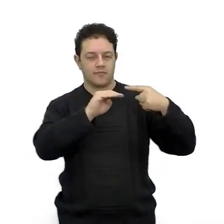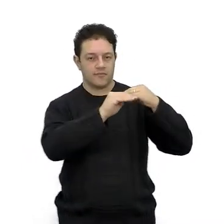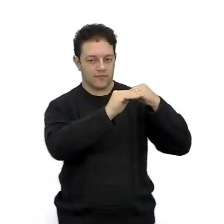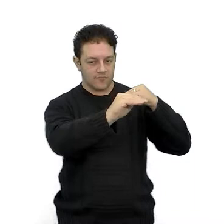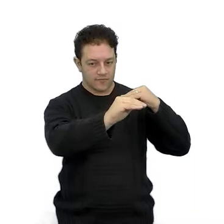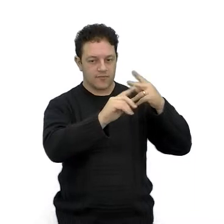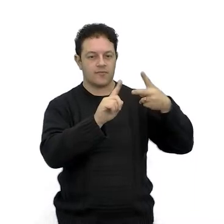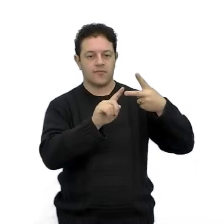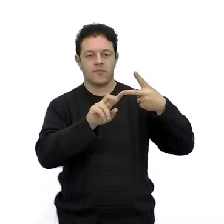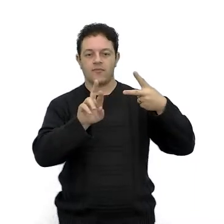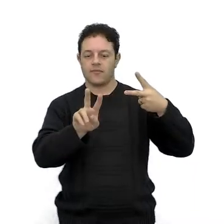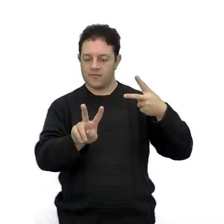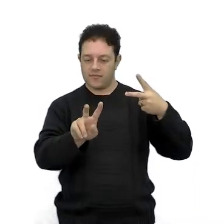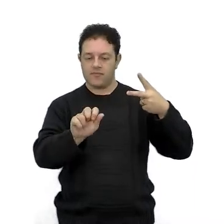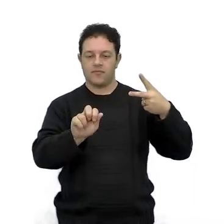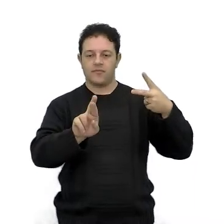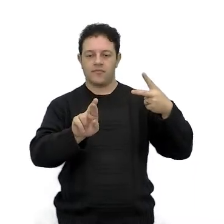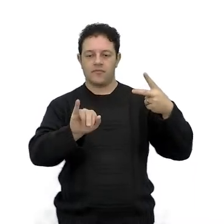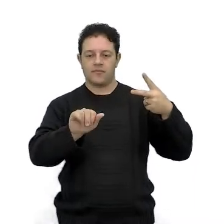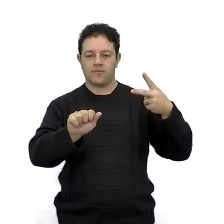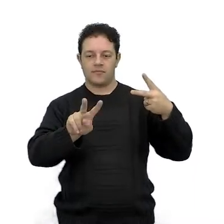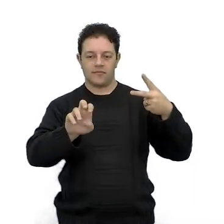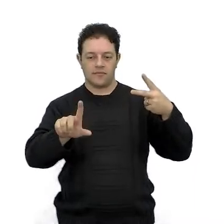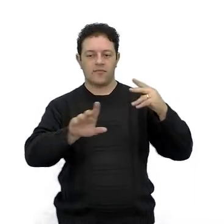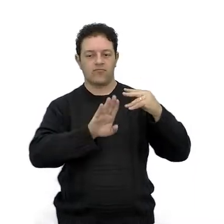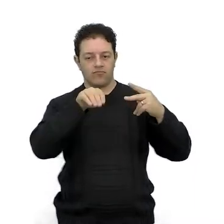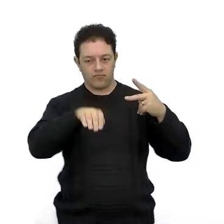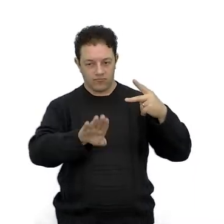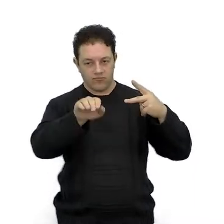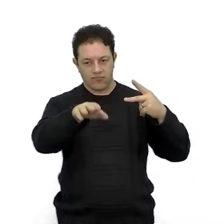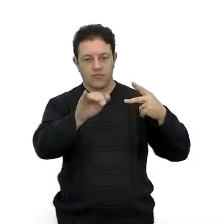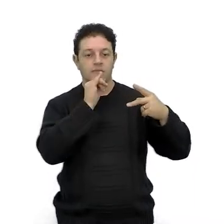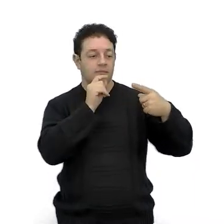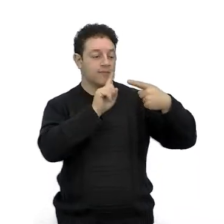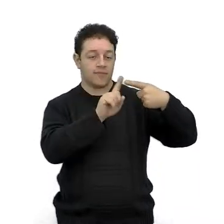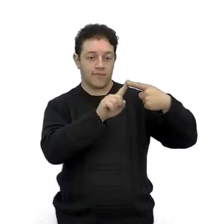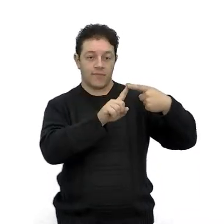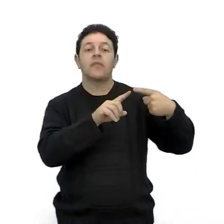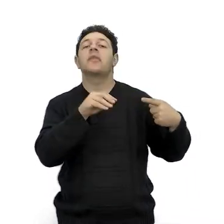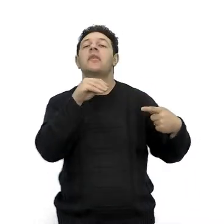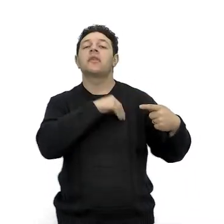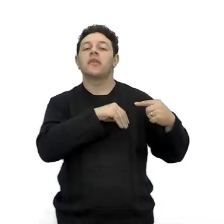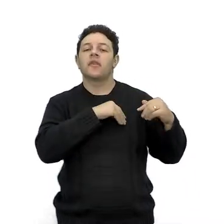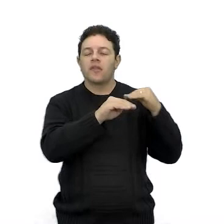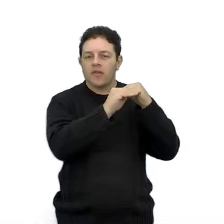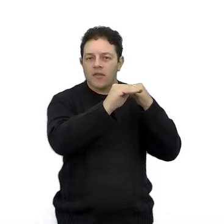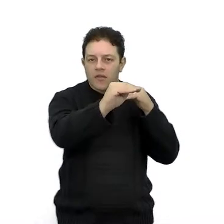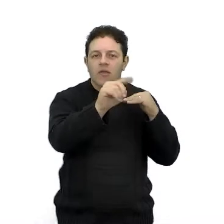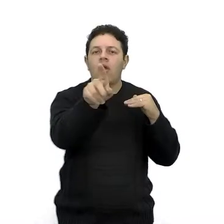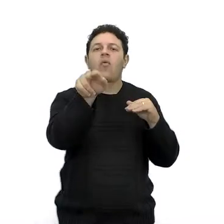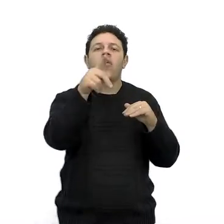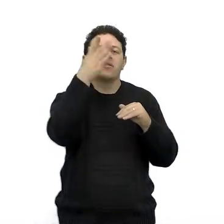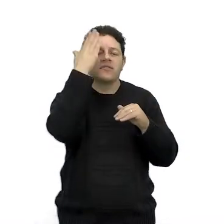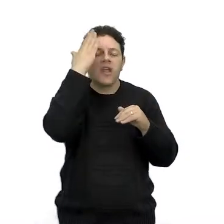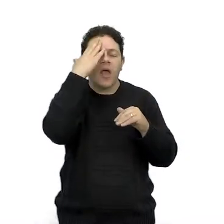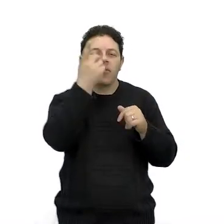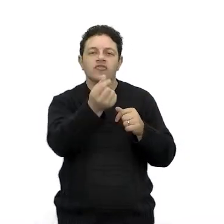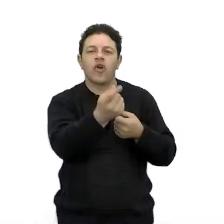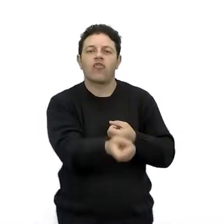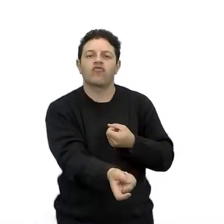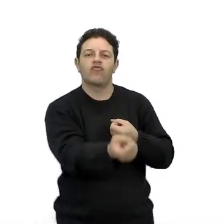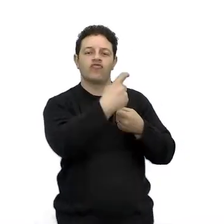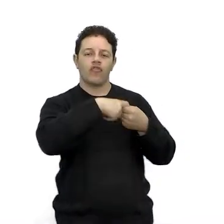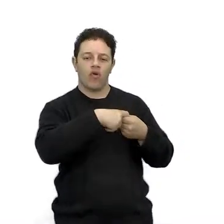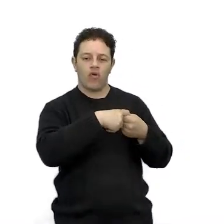vocês. A renda fixa tem um retorno financeiro previsto. Tem um retorno